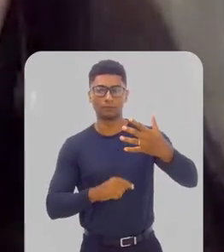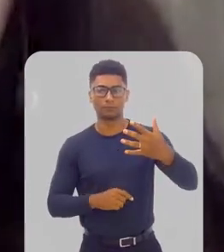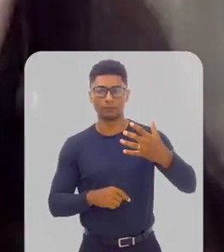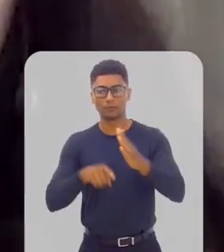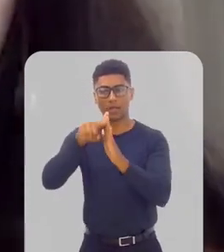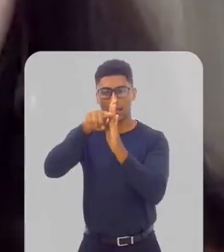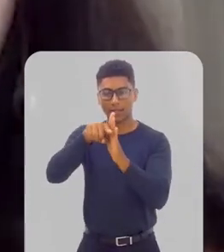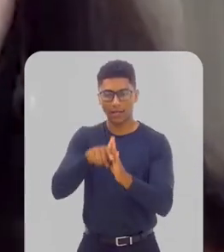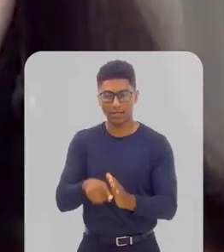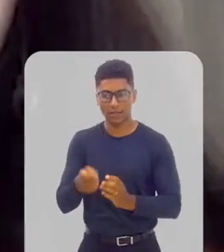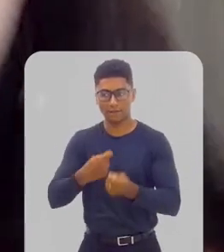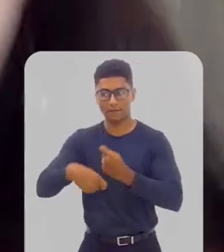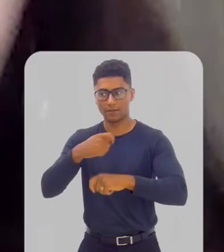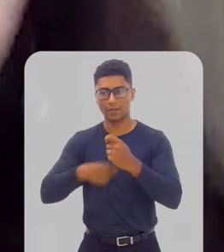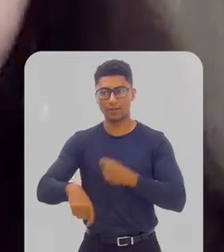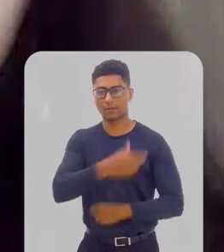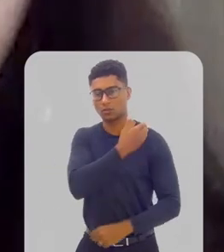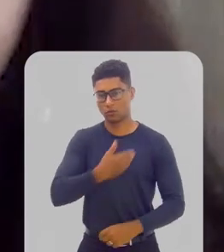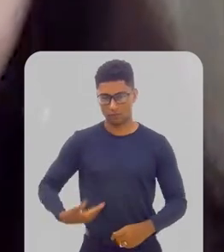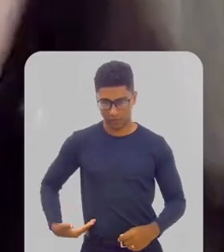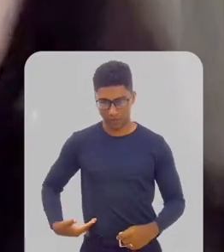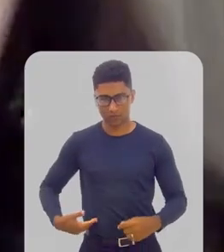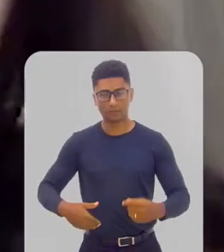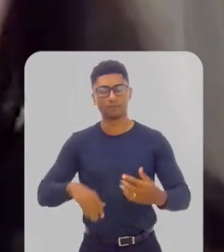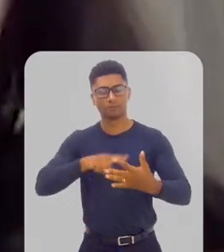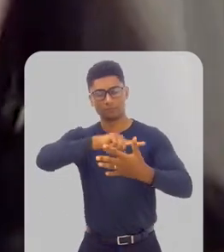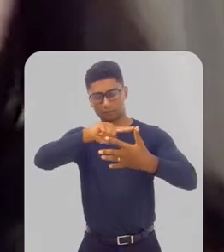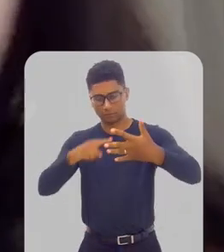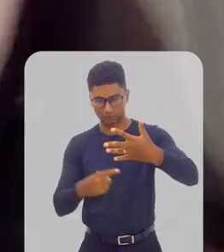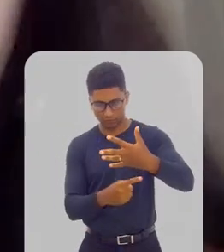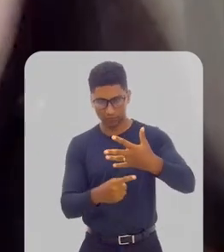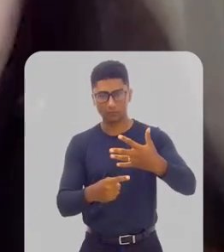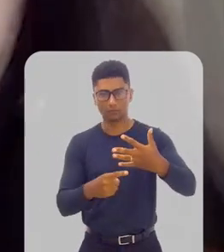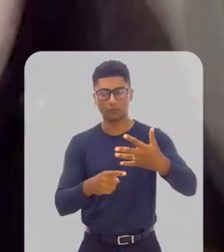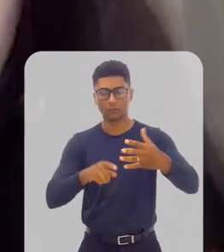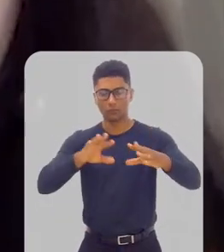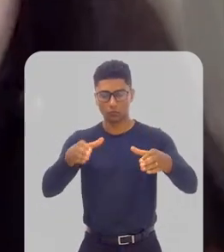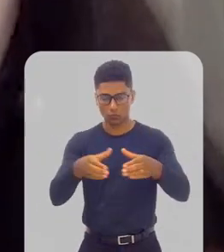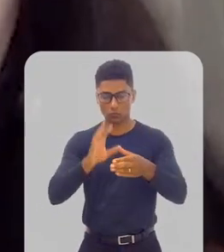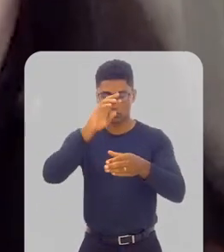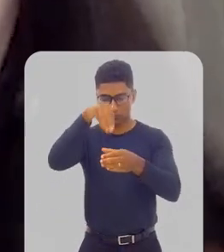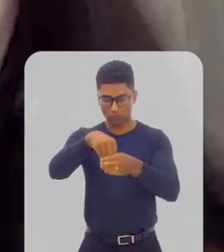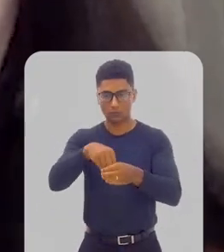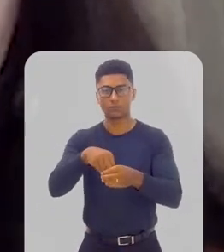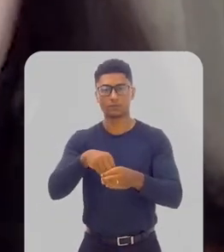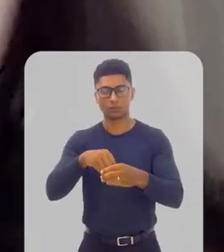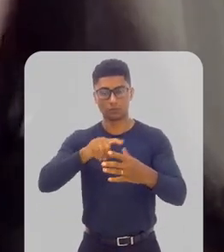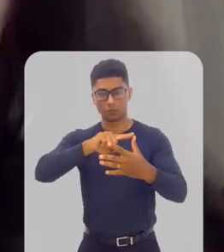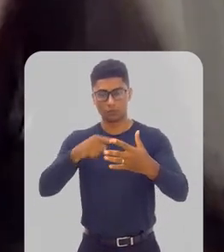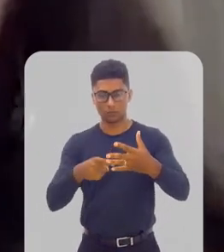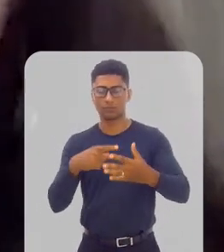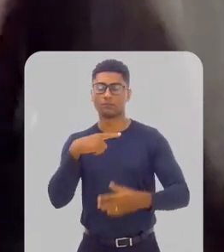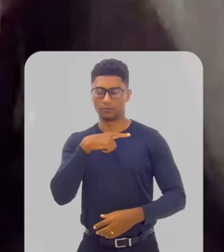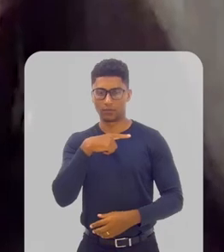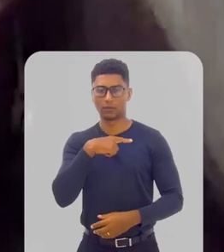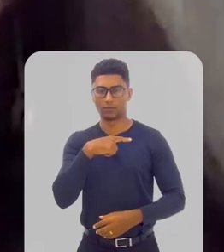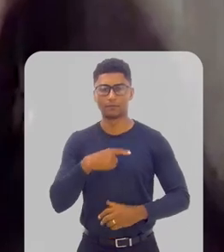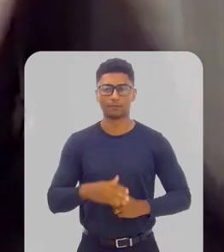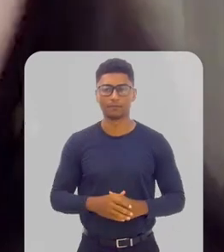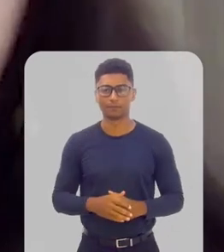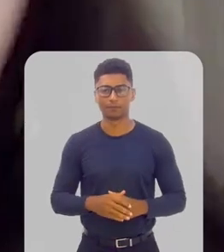Saúde e analistas de finanças públicas, atuam majoritariamente na Secretaria de Fazenda. Essas carreiras